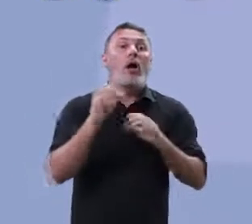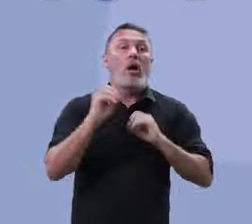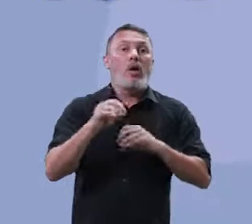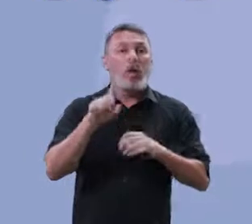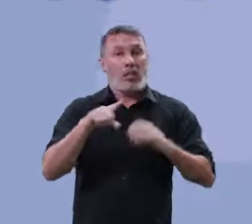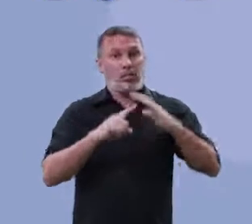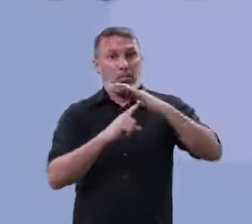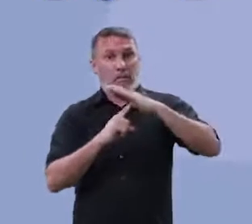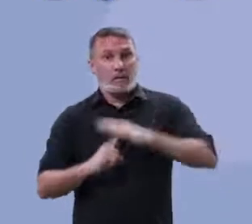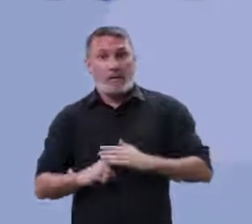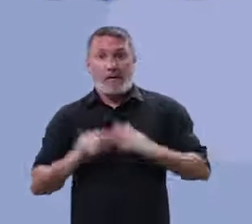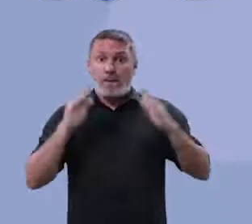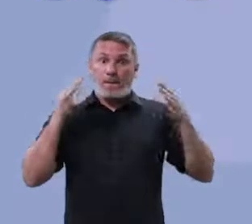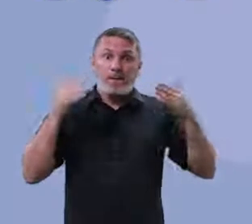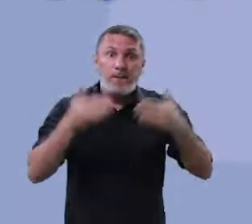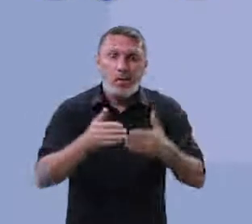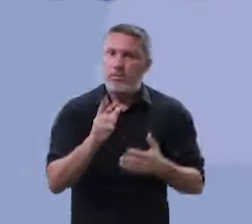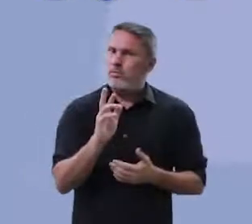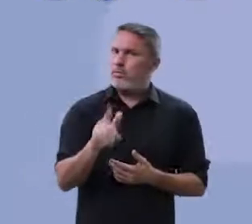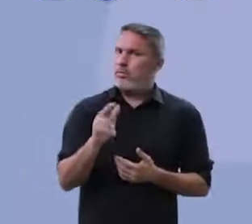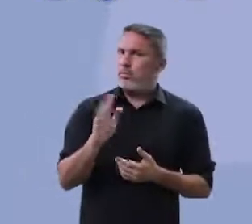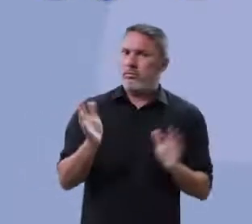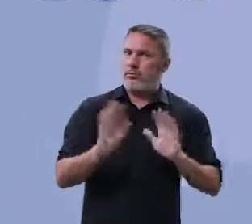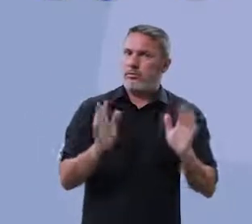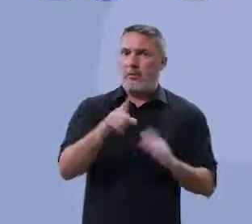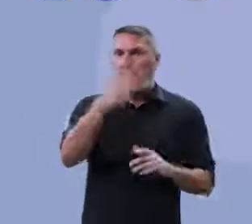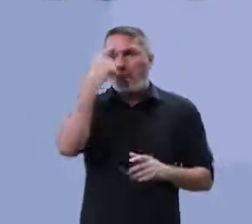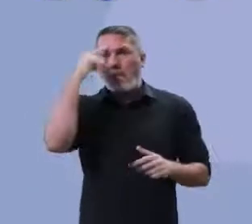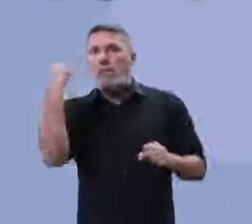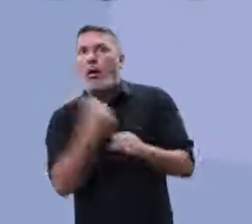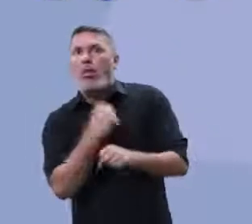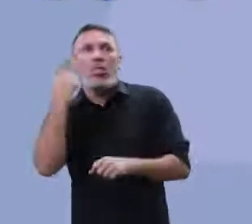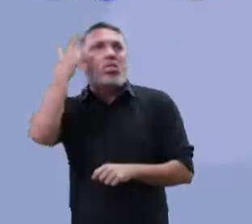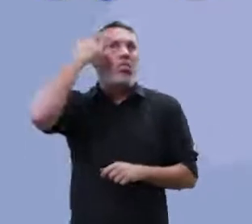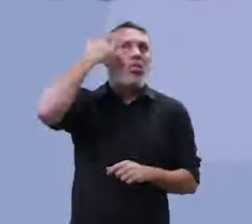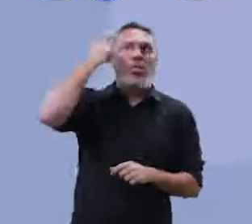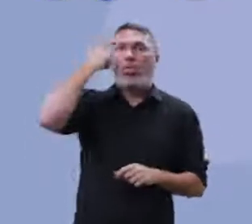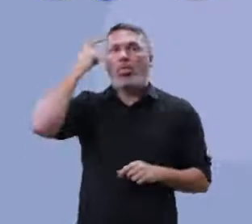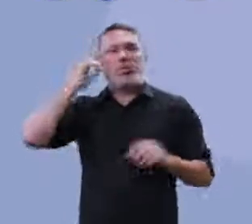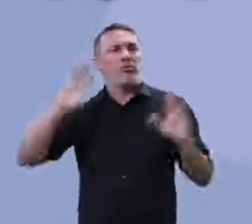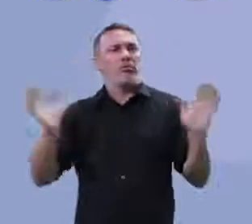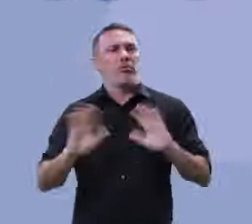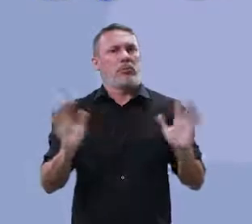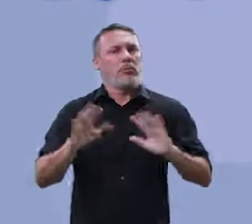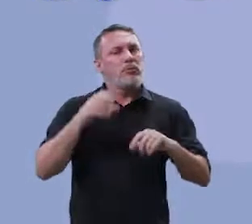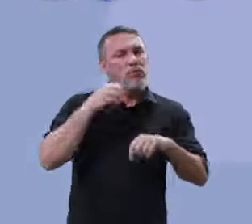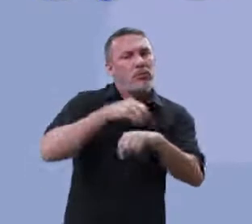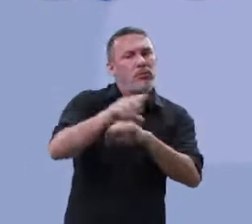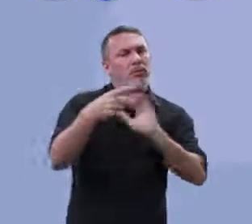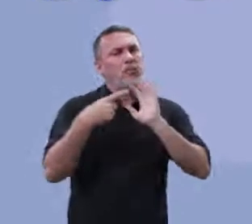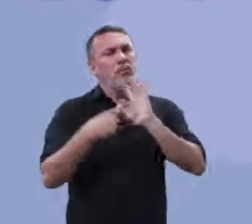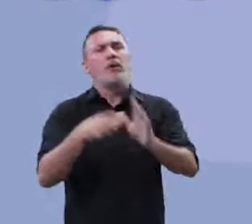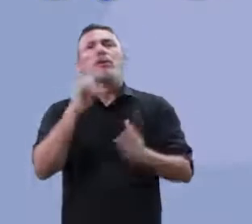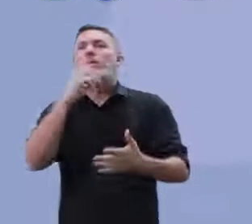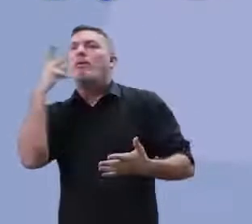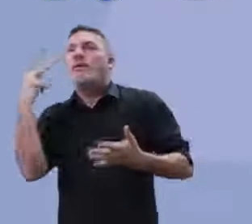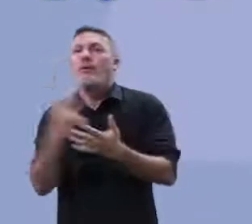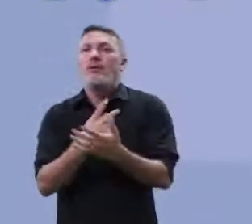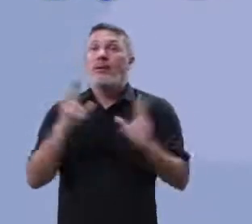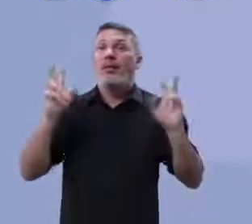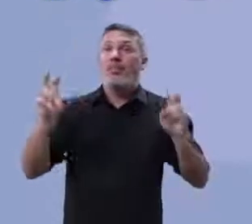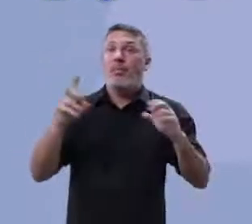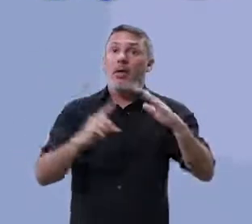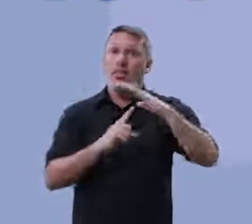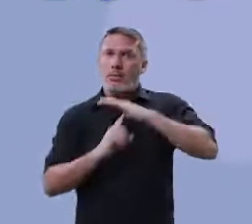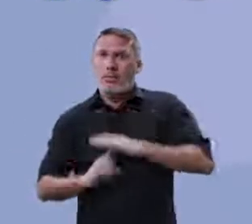depressão não é o nosso foco aqui, ocasionar algum mal em sua vida. Não é isso. Mas é mostrar se cair